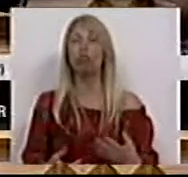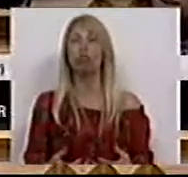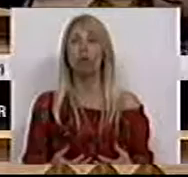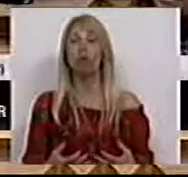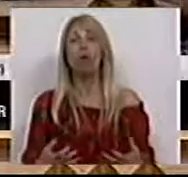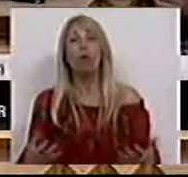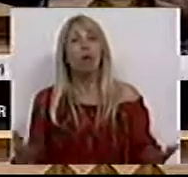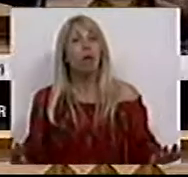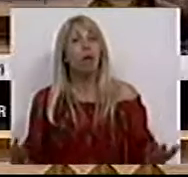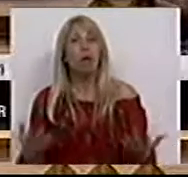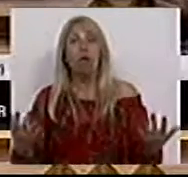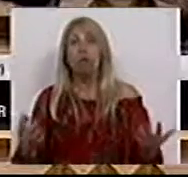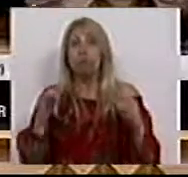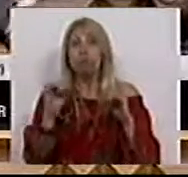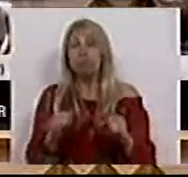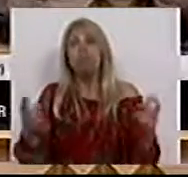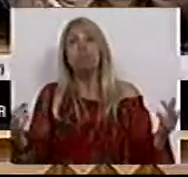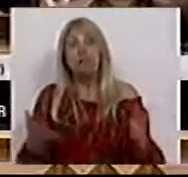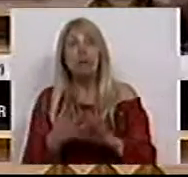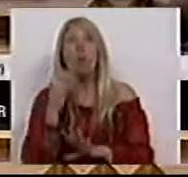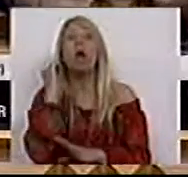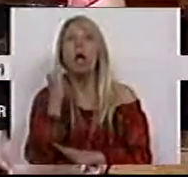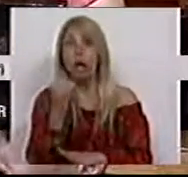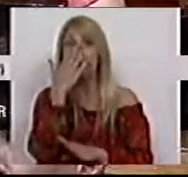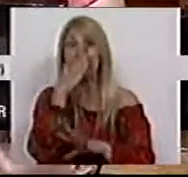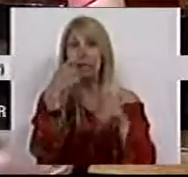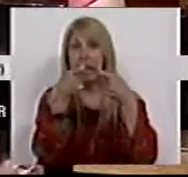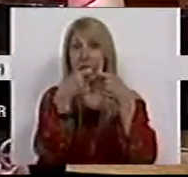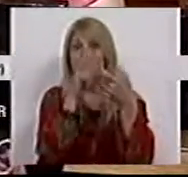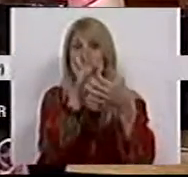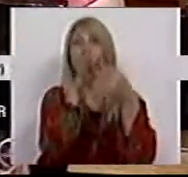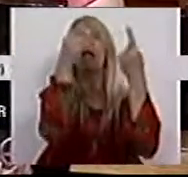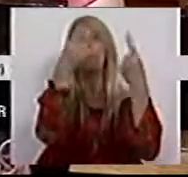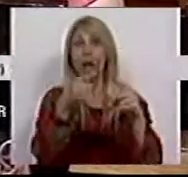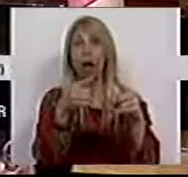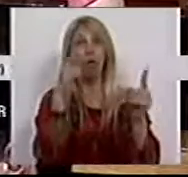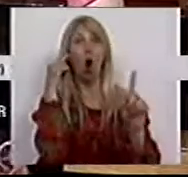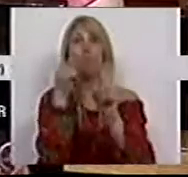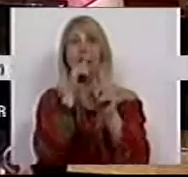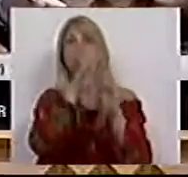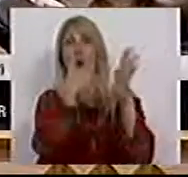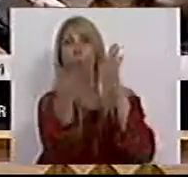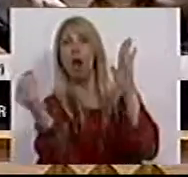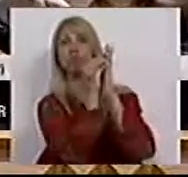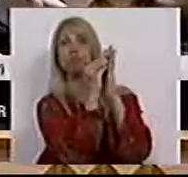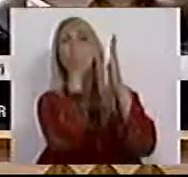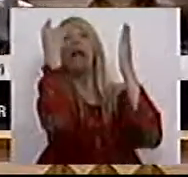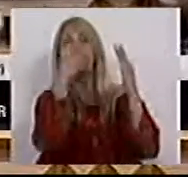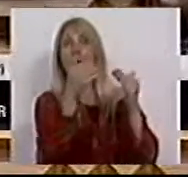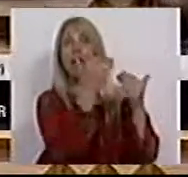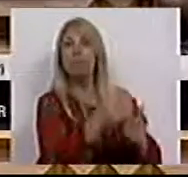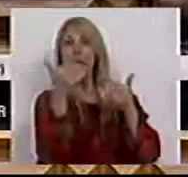mas são crimes que ao serem tipificados eles estão objetivamente enquadrados, eles têm fronteiras muito bem